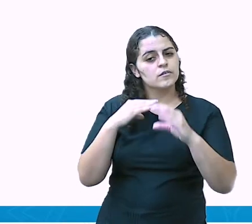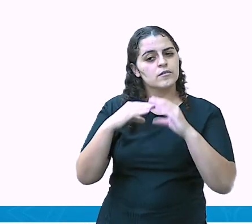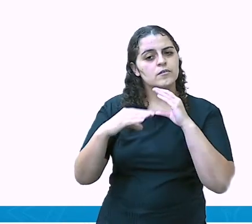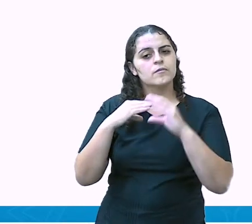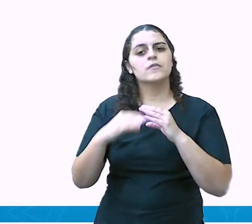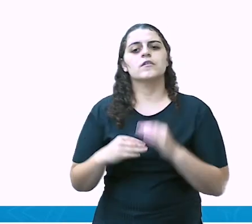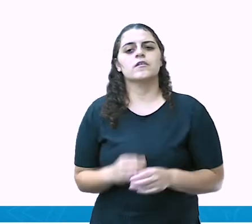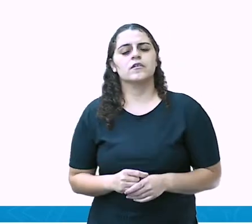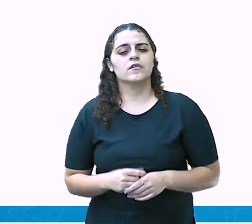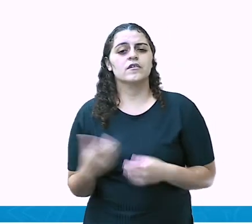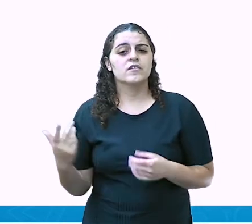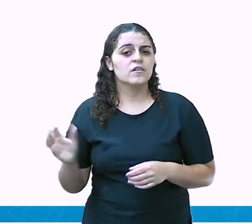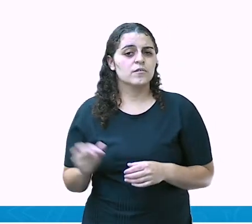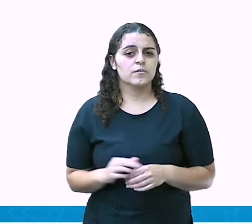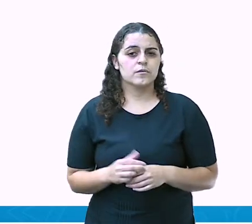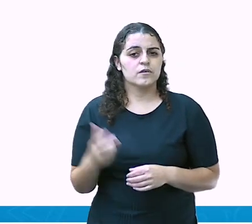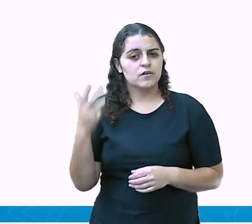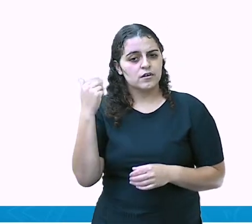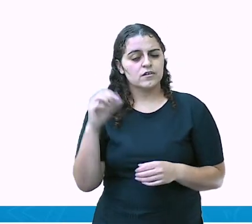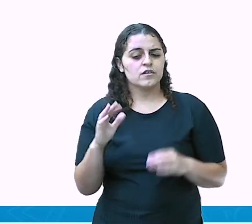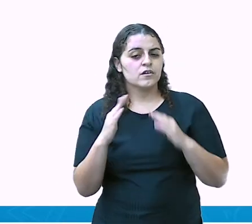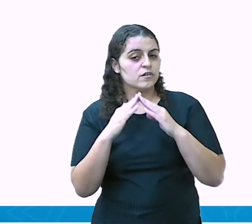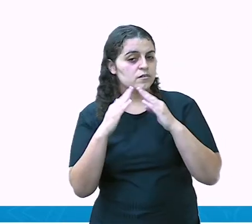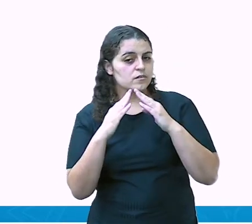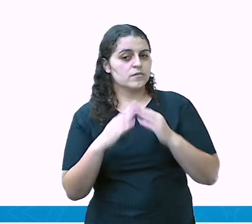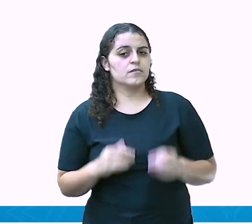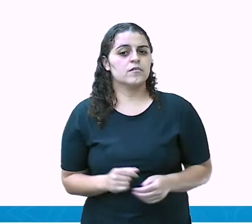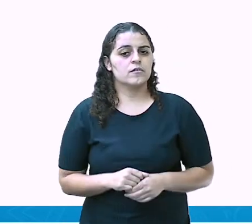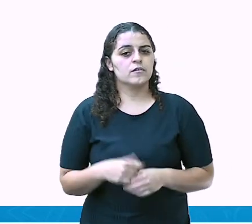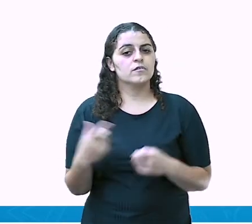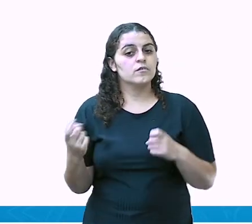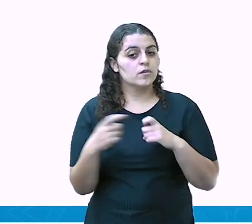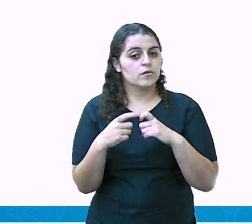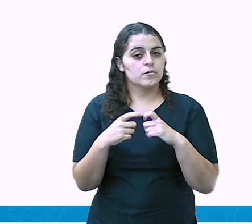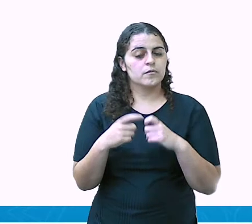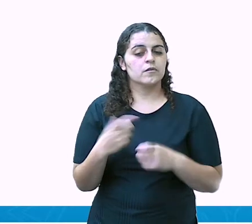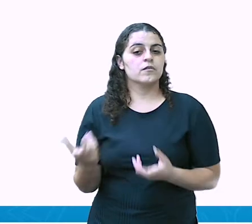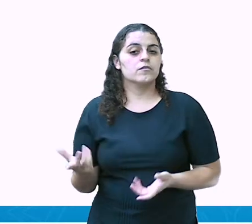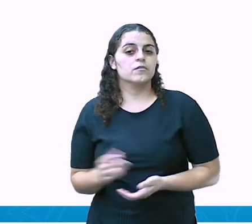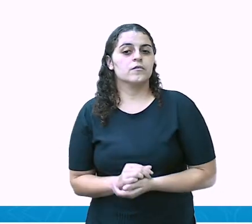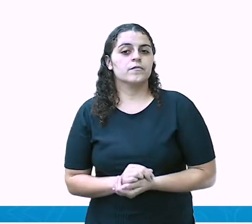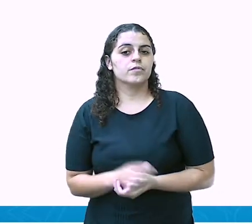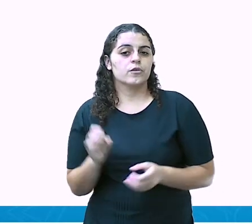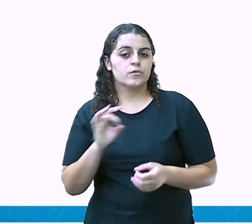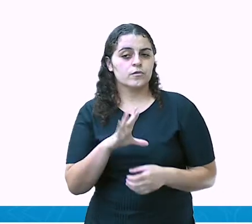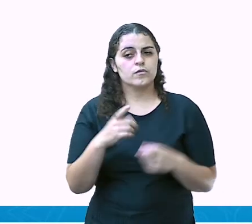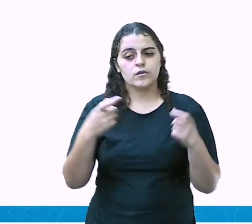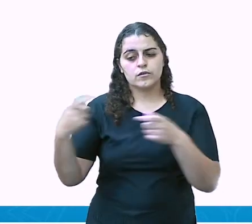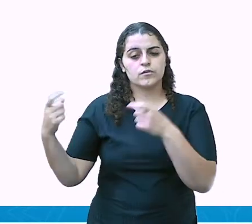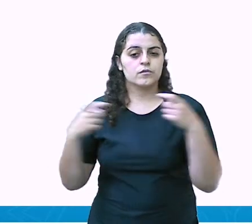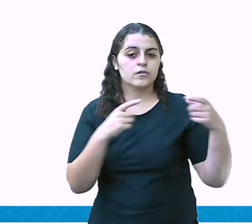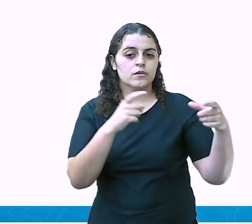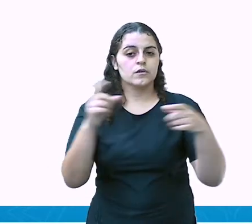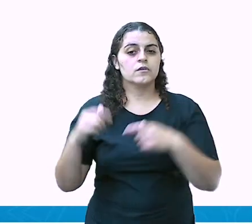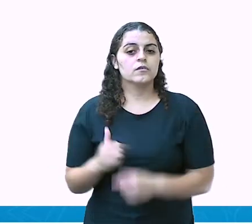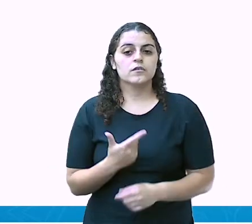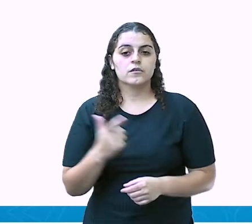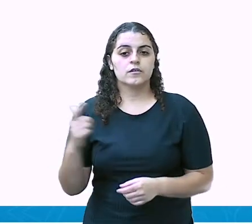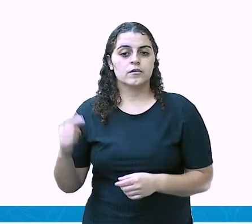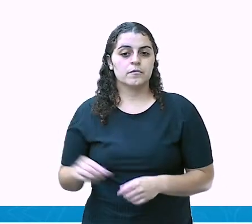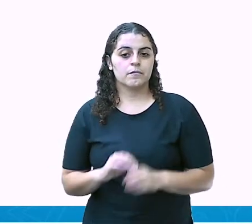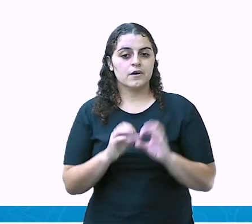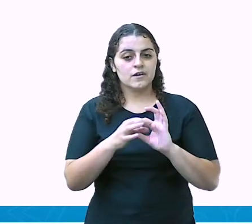situações que não são aí somente dentro de casa ou só no consultório ou só, só ou só, não, mas é